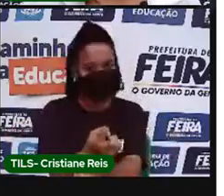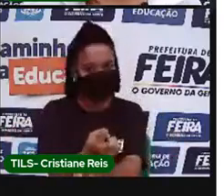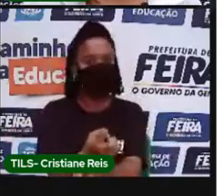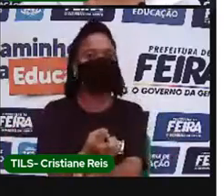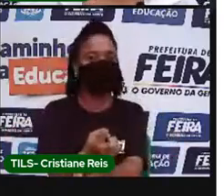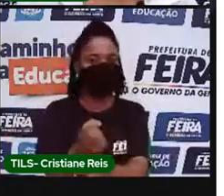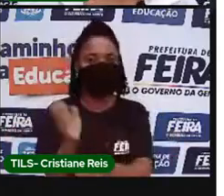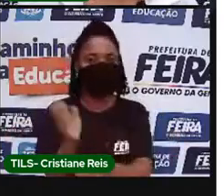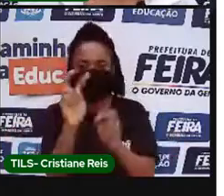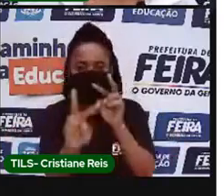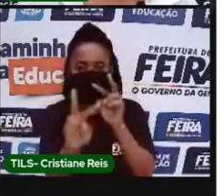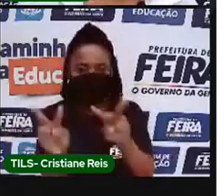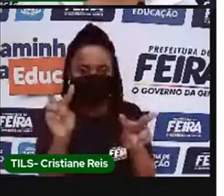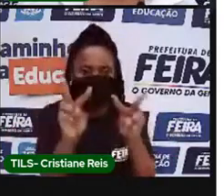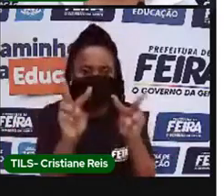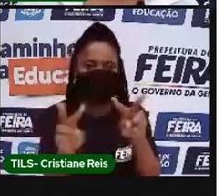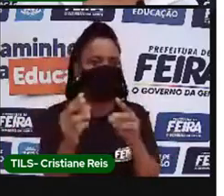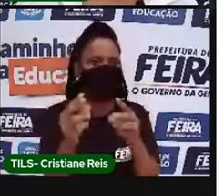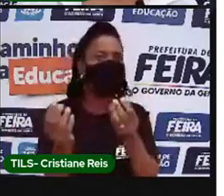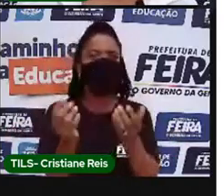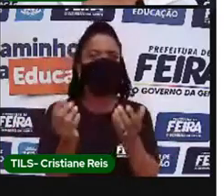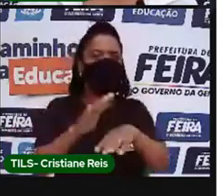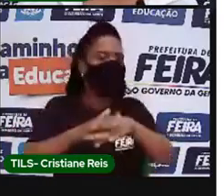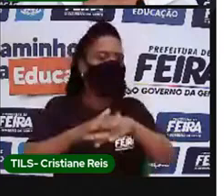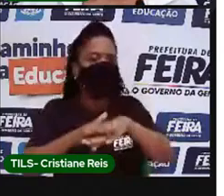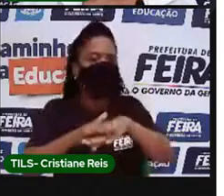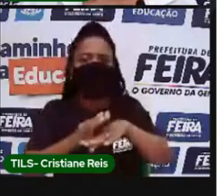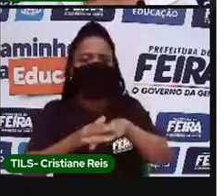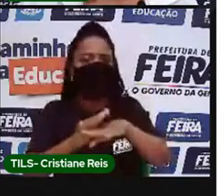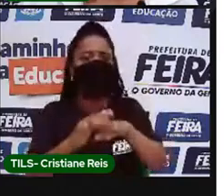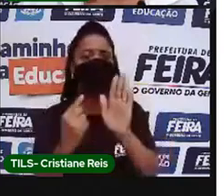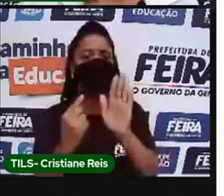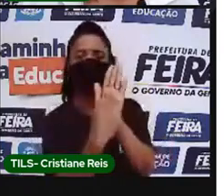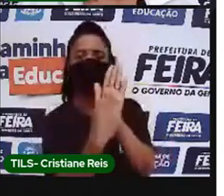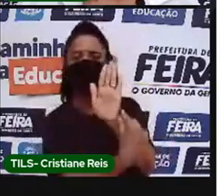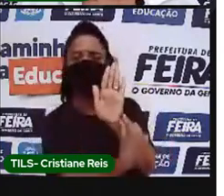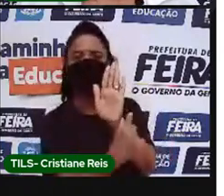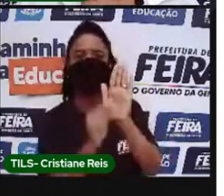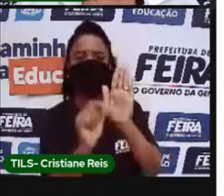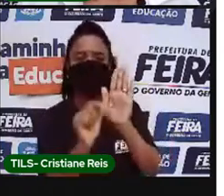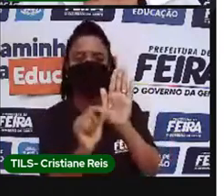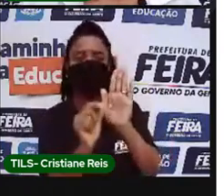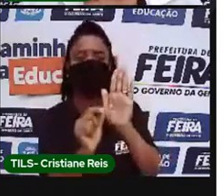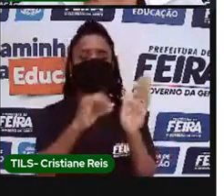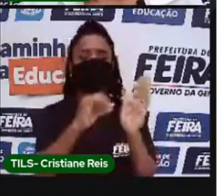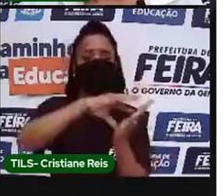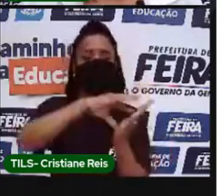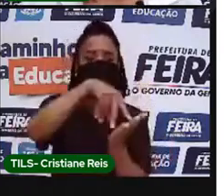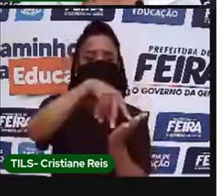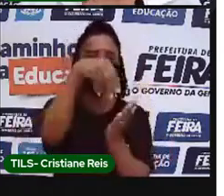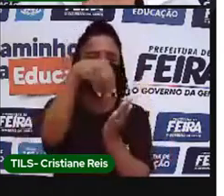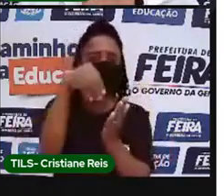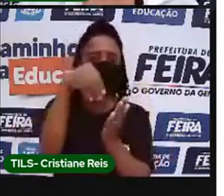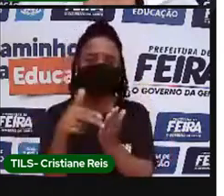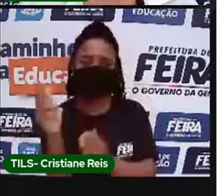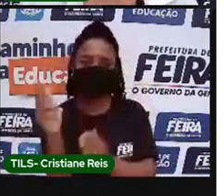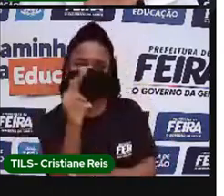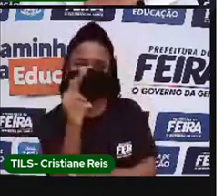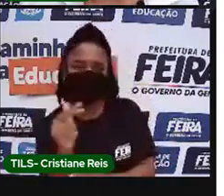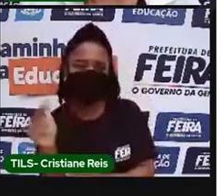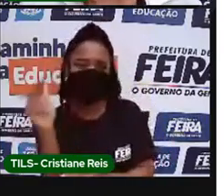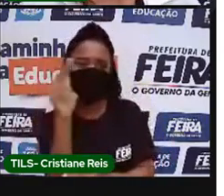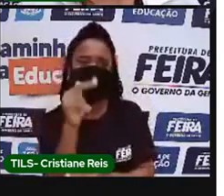um pouco mais os detalhes desta obra, onde tem escrito aqui detalhes, você pode conhecer um pouco da vida desse